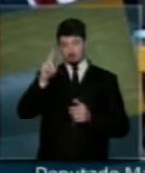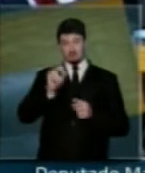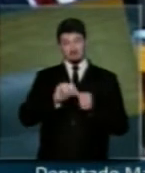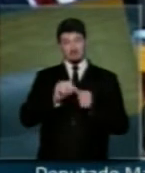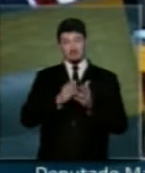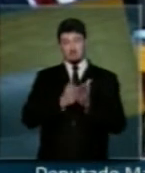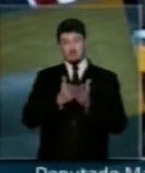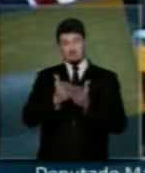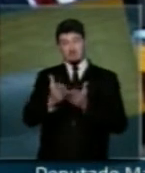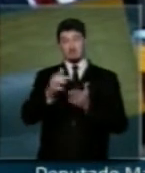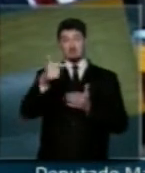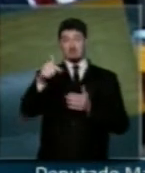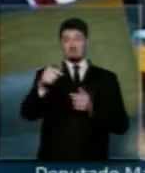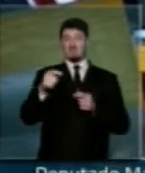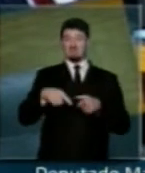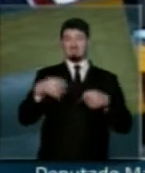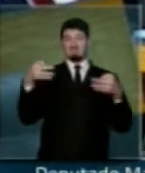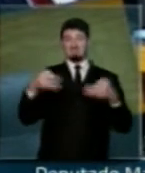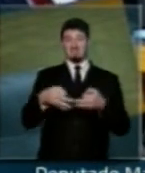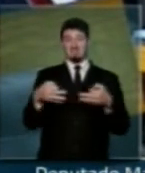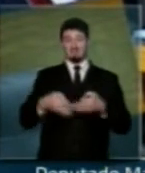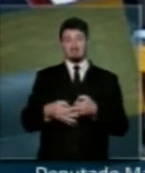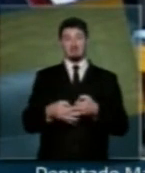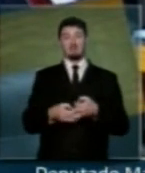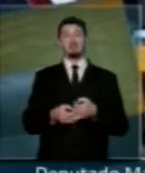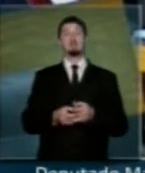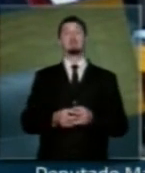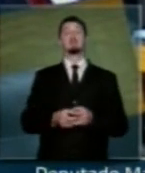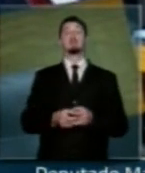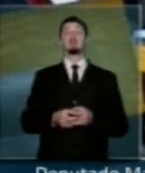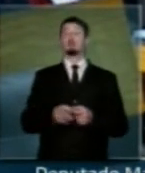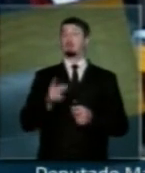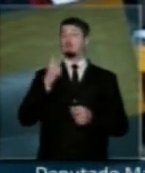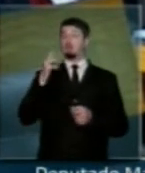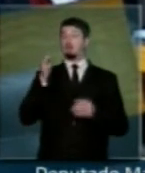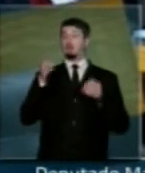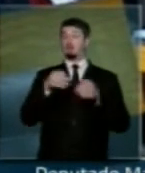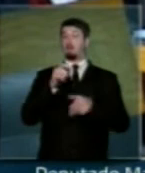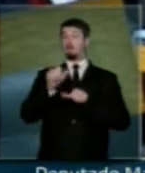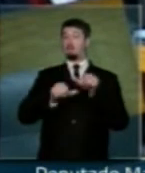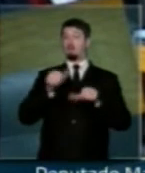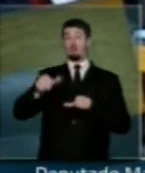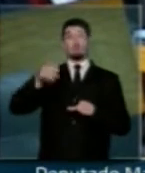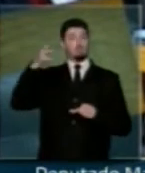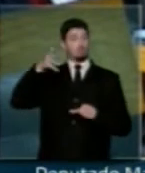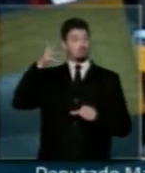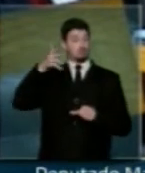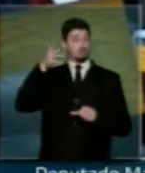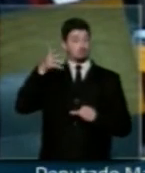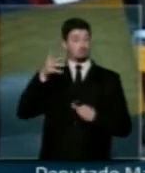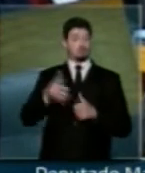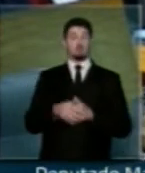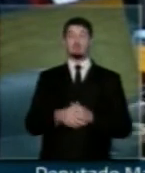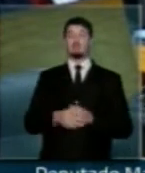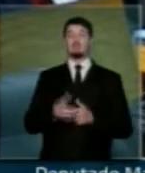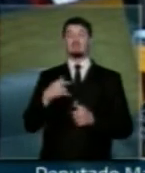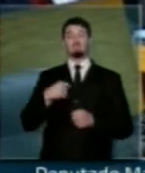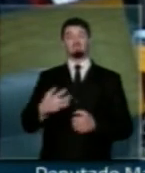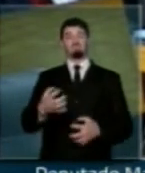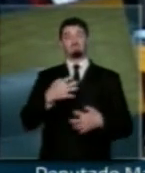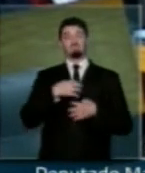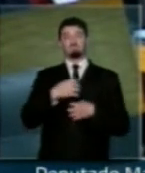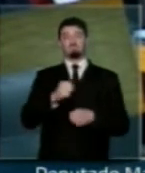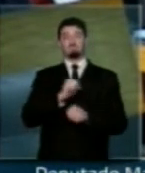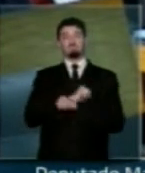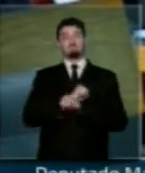trajetória aqui nesta casa. Eu lhe diria que em relação à reforma política, nós ficamos frustrados